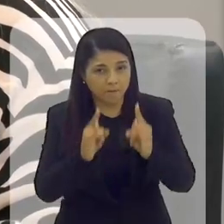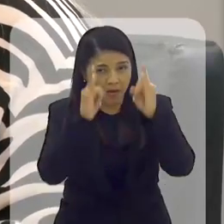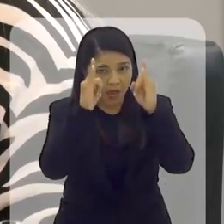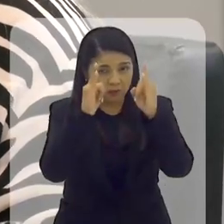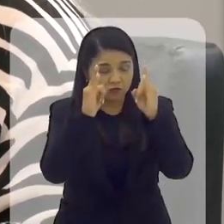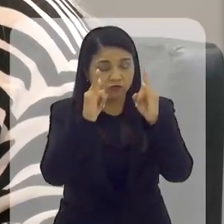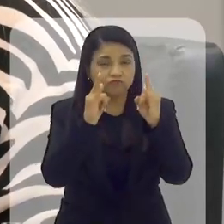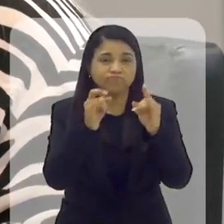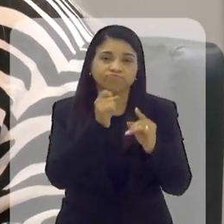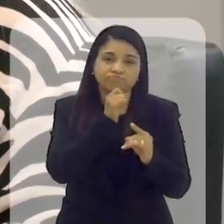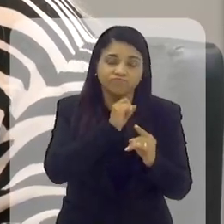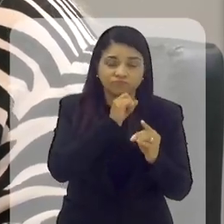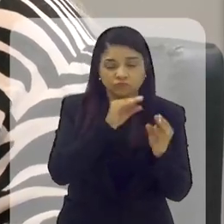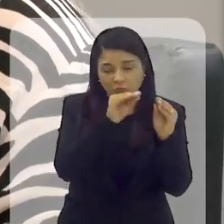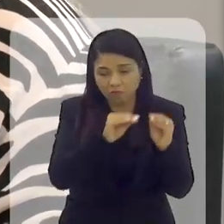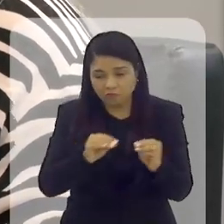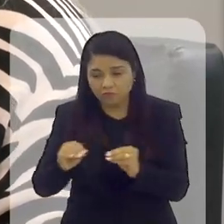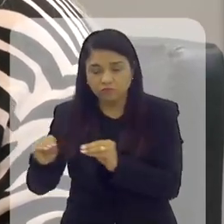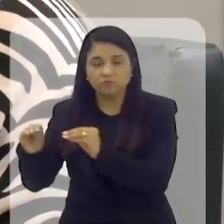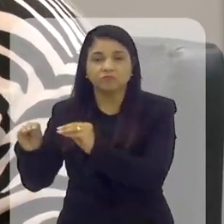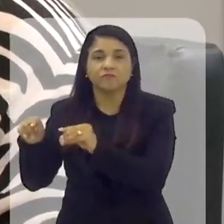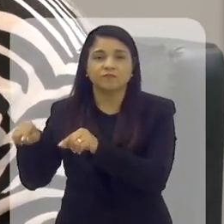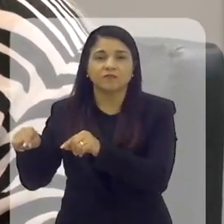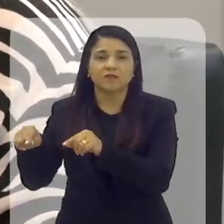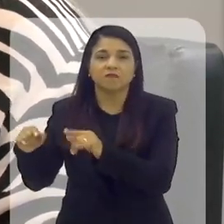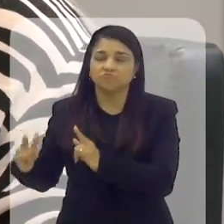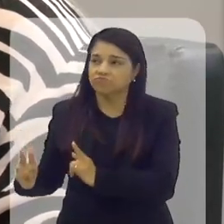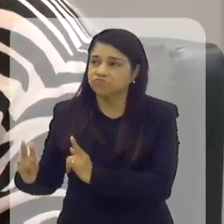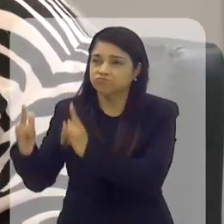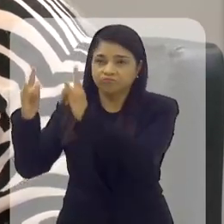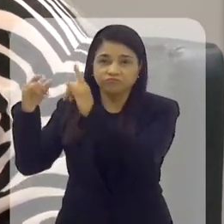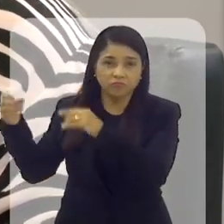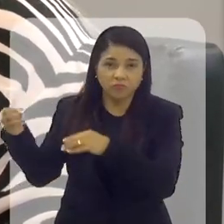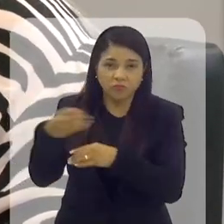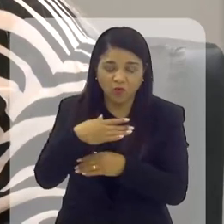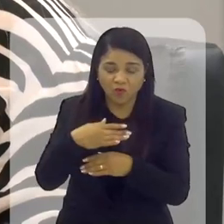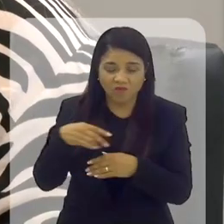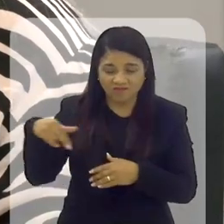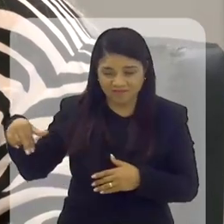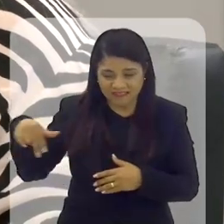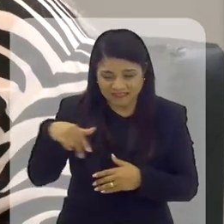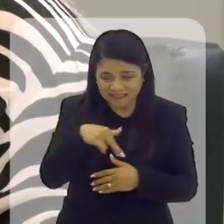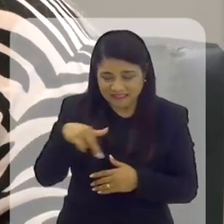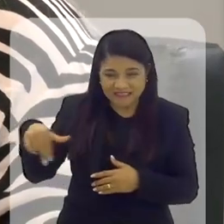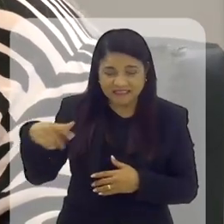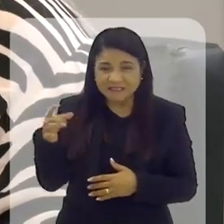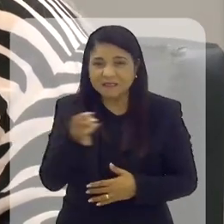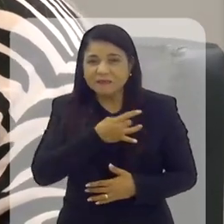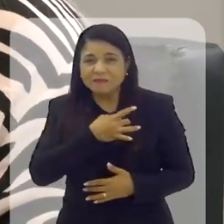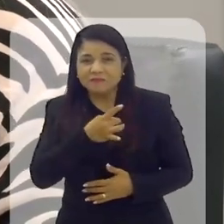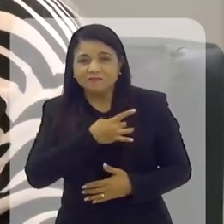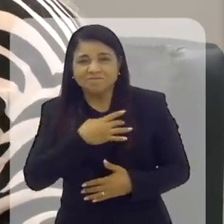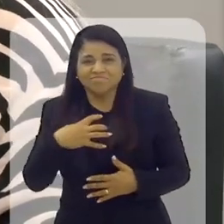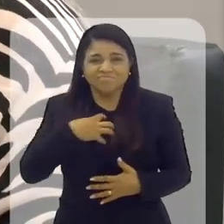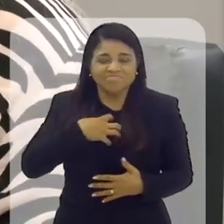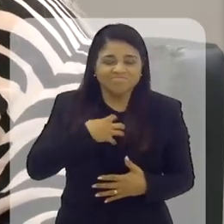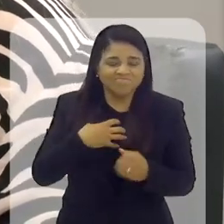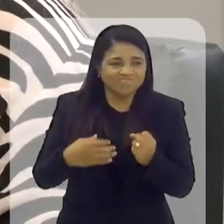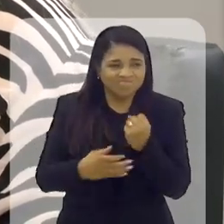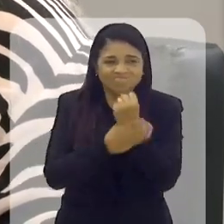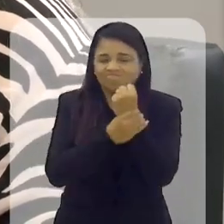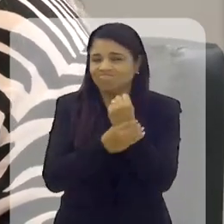era ali no 23 de julho, para irmos para a Ufândega. E atravessar aquilo tudo causava um medo, uma certa